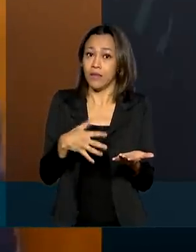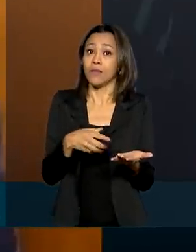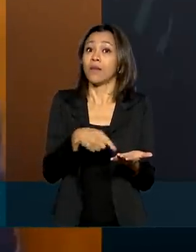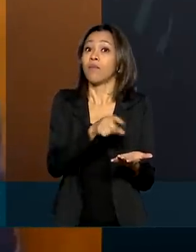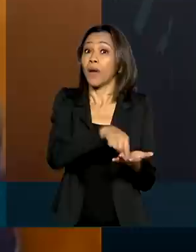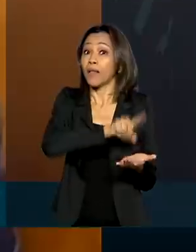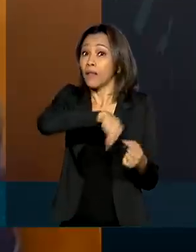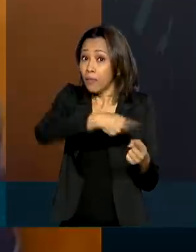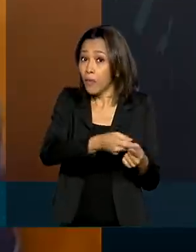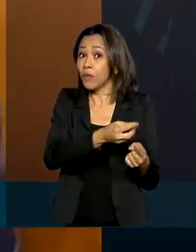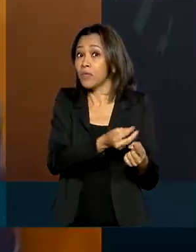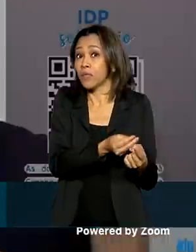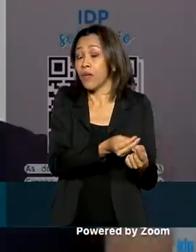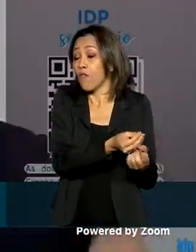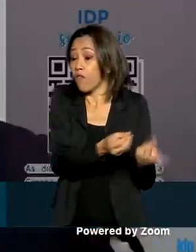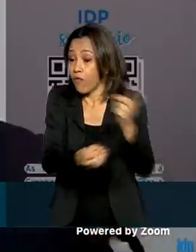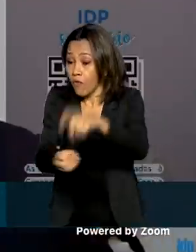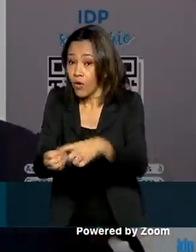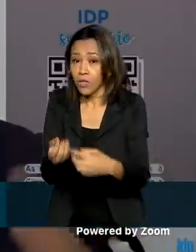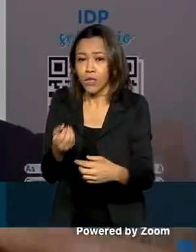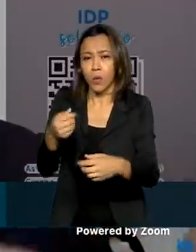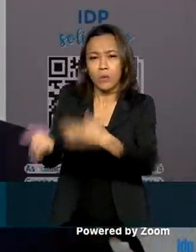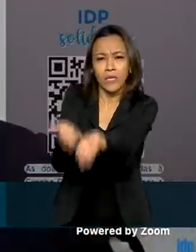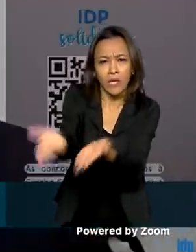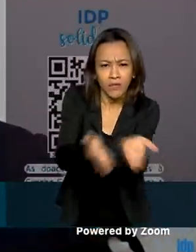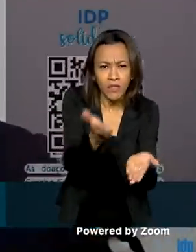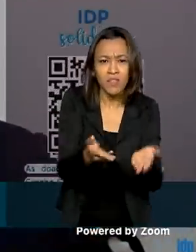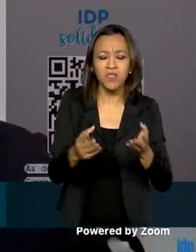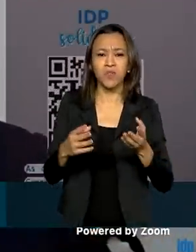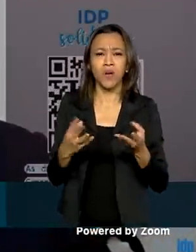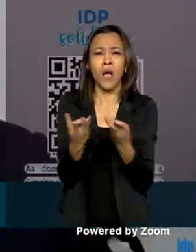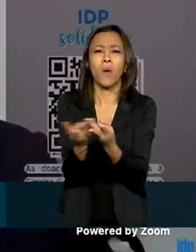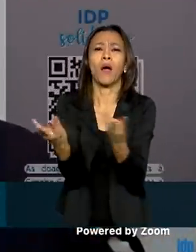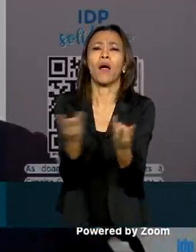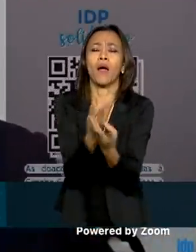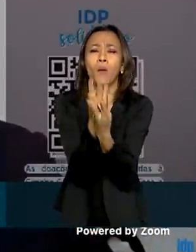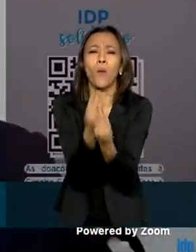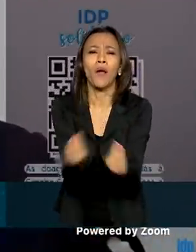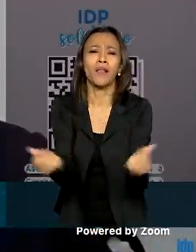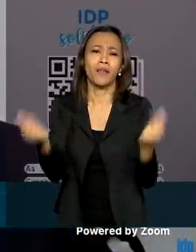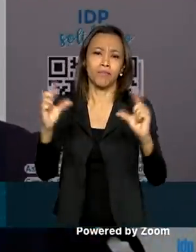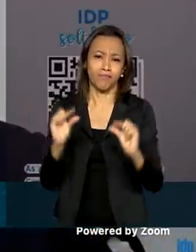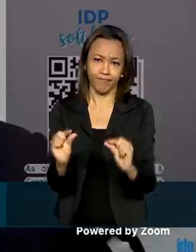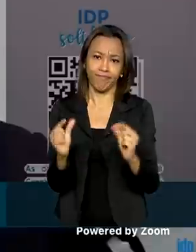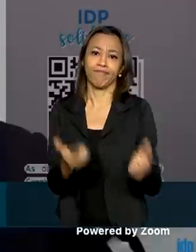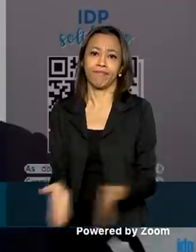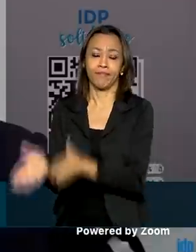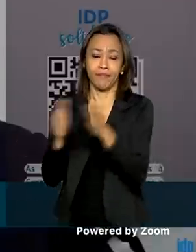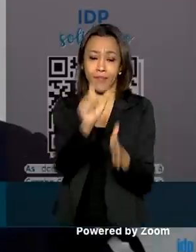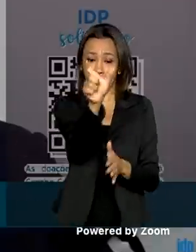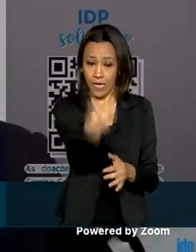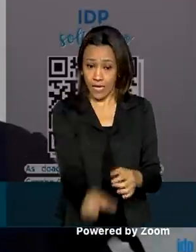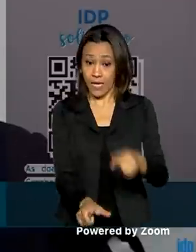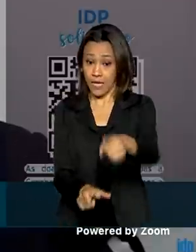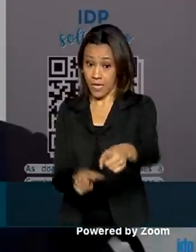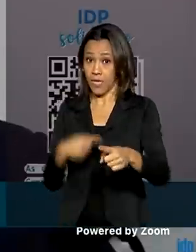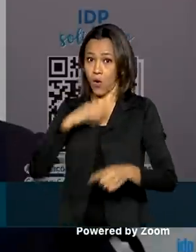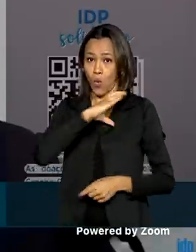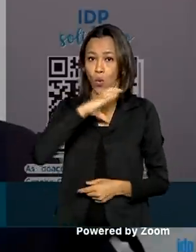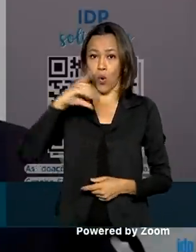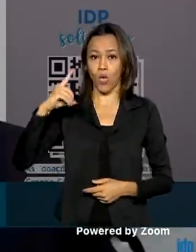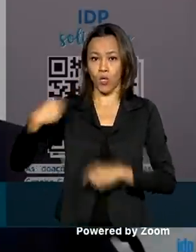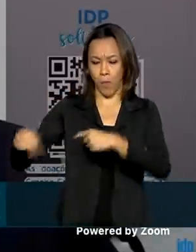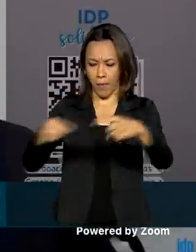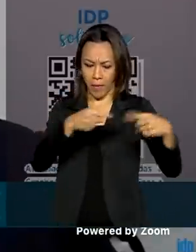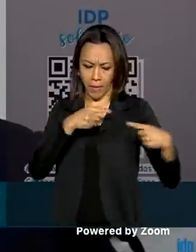volta com pouca qualidade. Para o ministro do Supremo Tribunal Federal, Gilmar Mendes, mediador do debate, a reforma